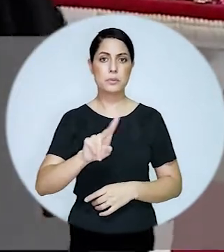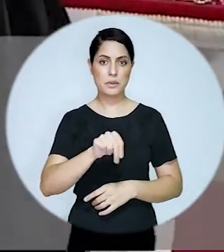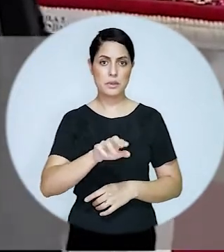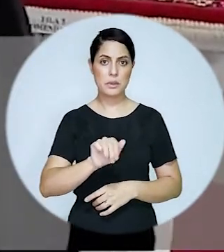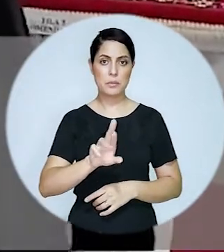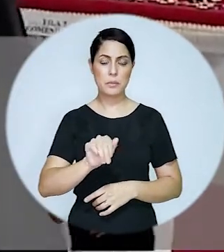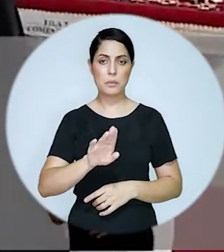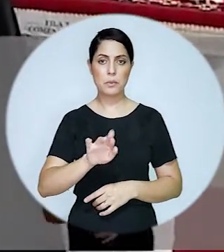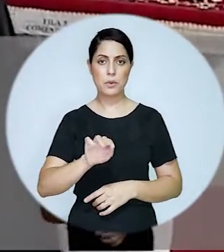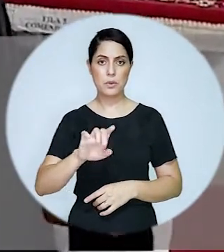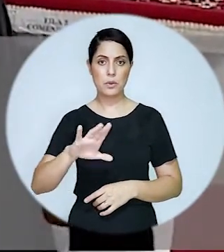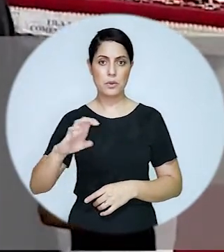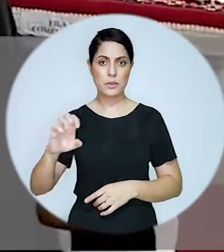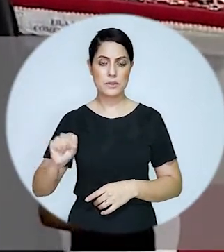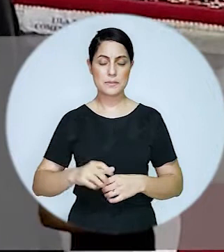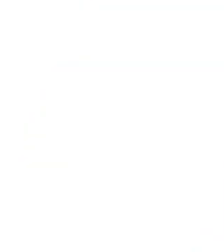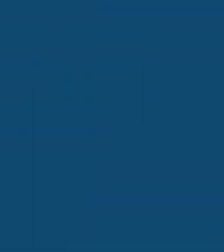Nacional, Nabor Bulhões.